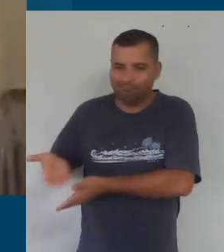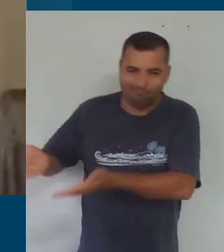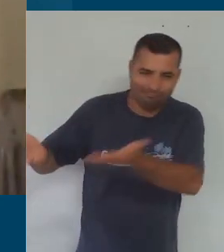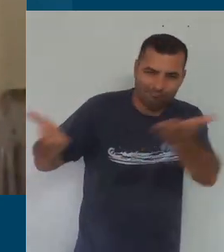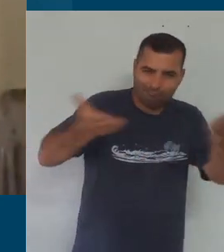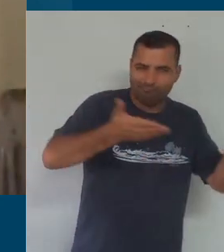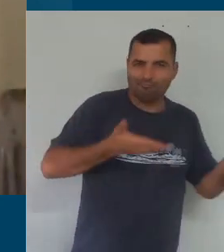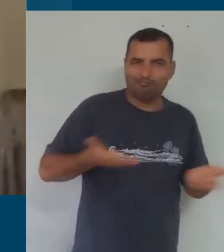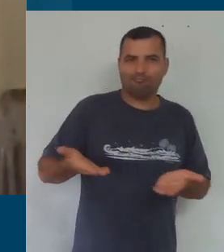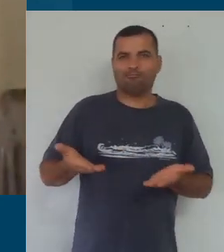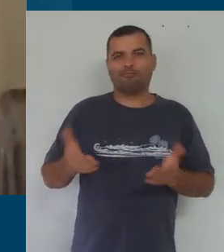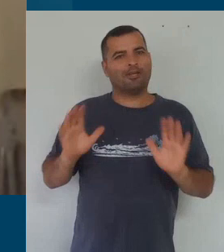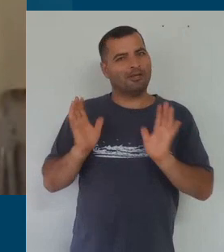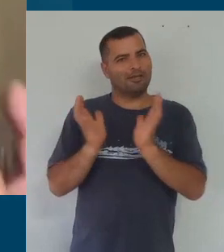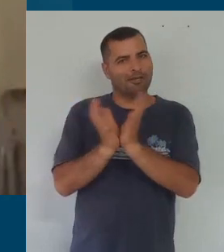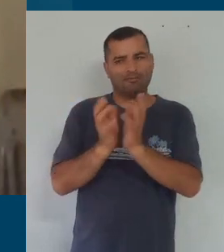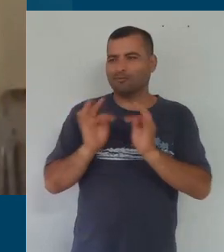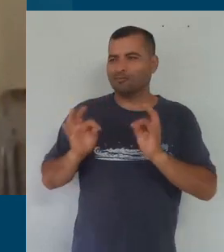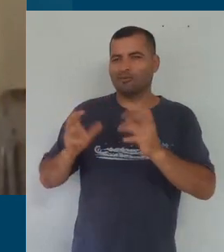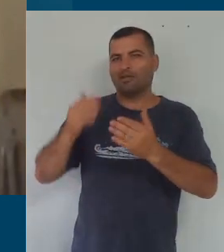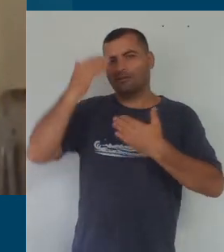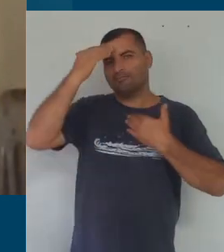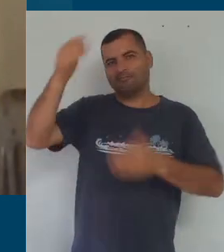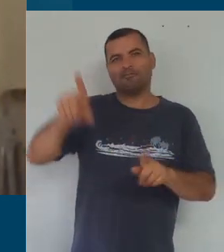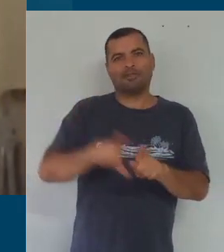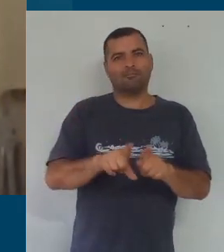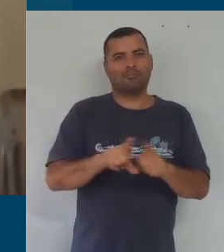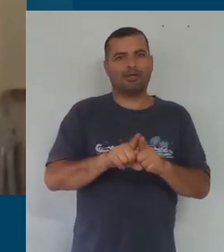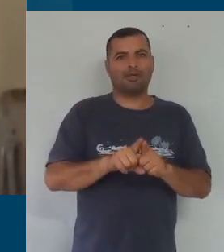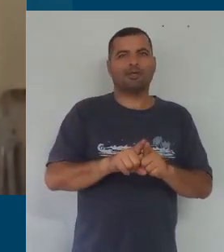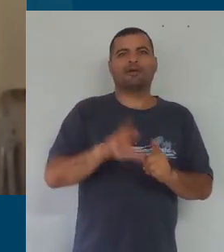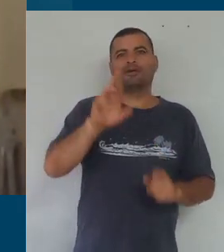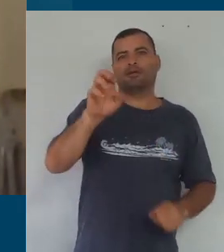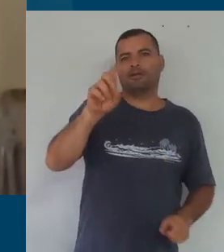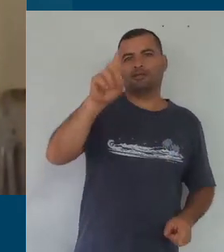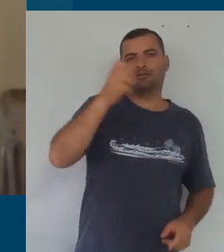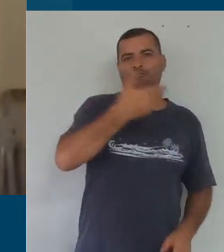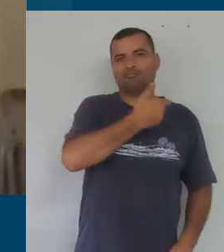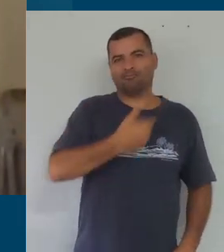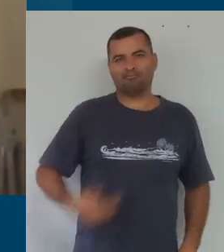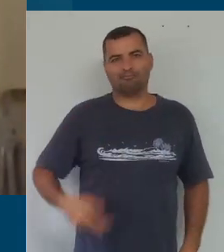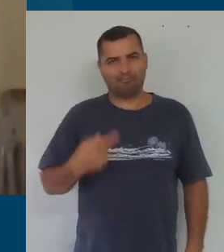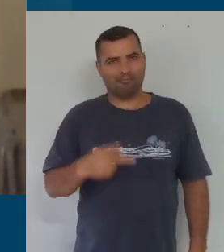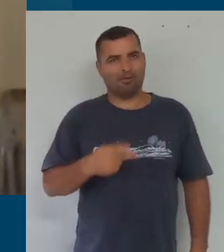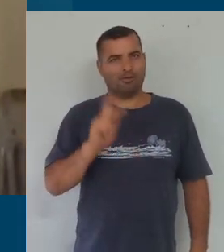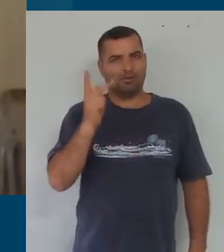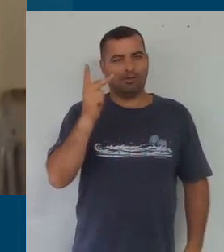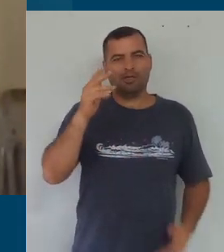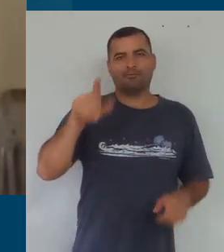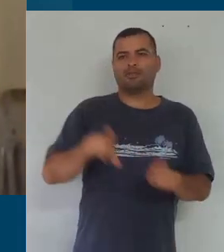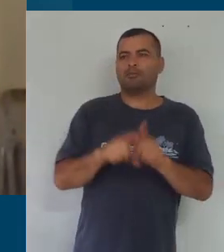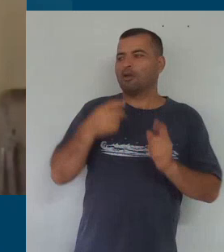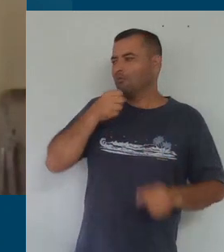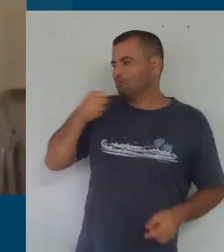novamente, meu agradecimento à rede municipal e passo a palavra para a Fabiana. Muito obrigado, professor César.